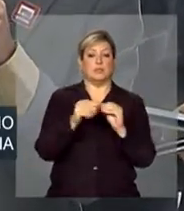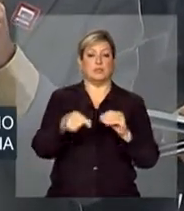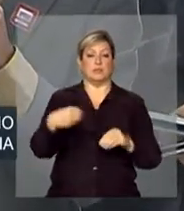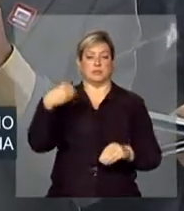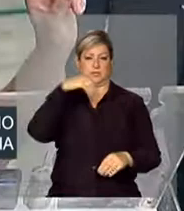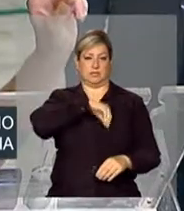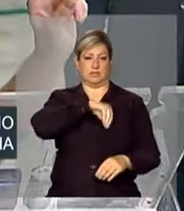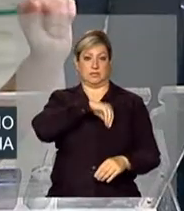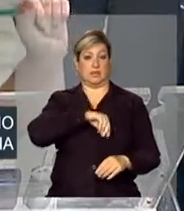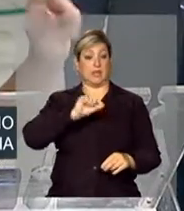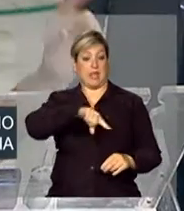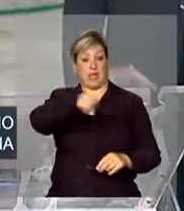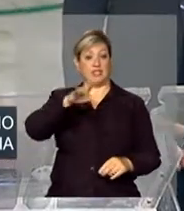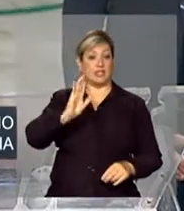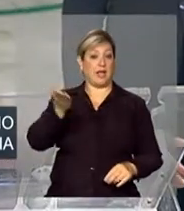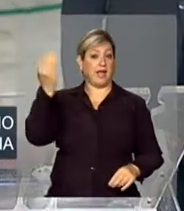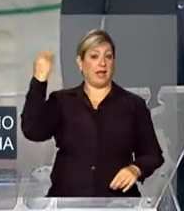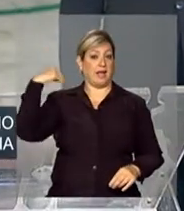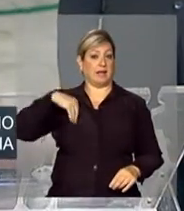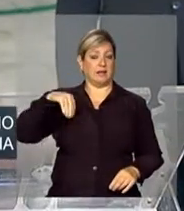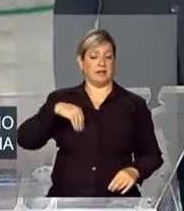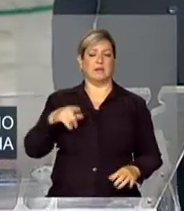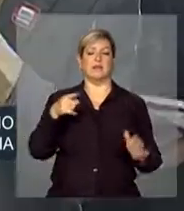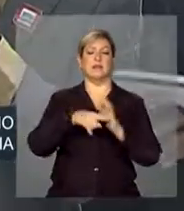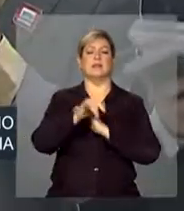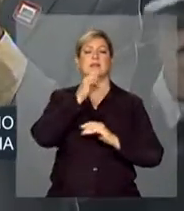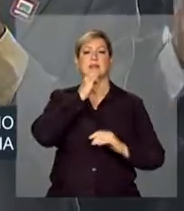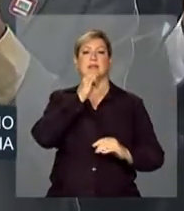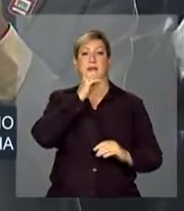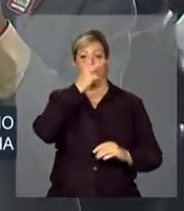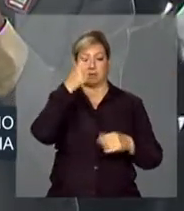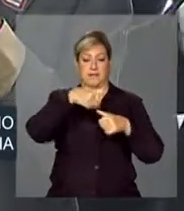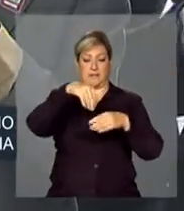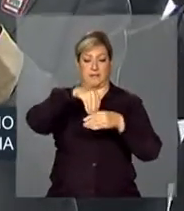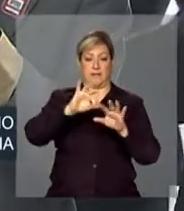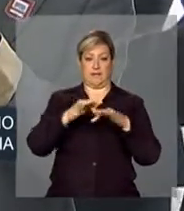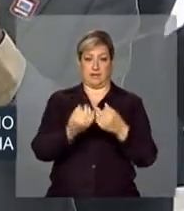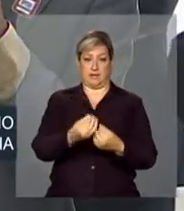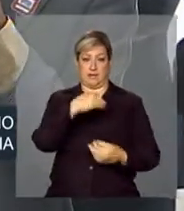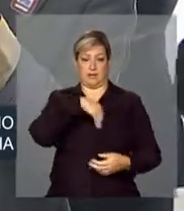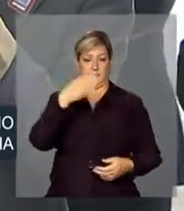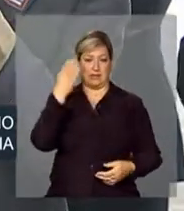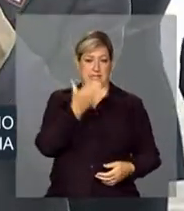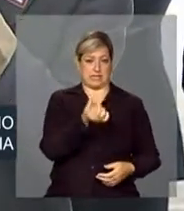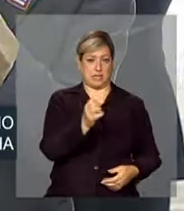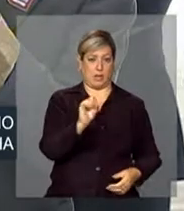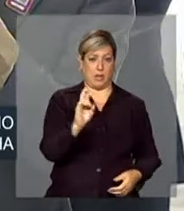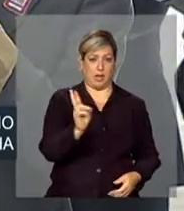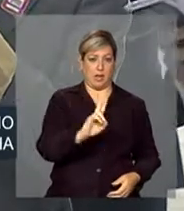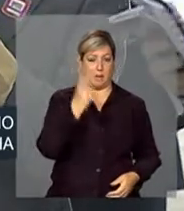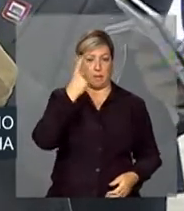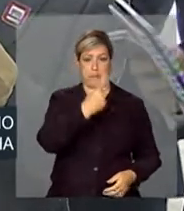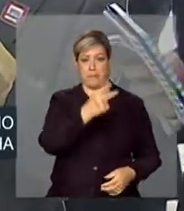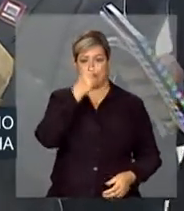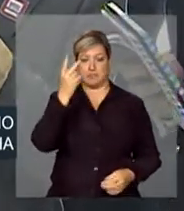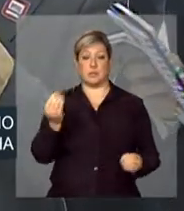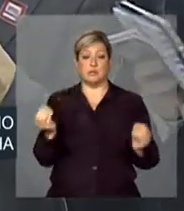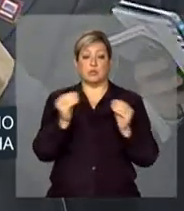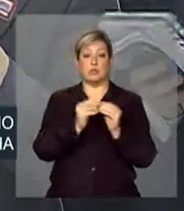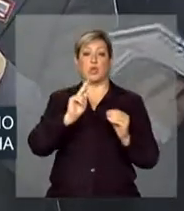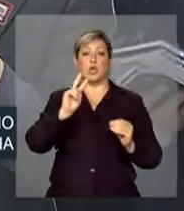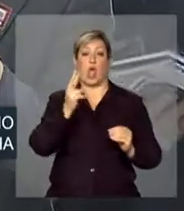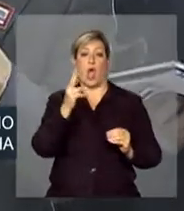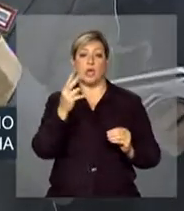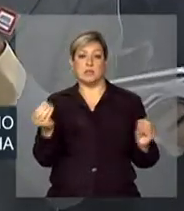recebiam Bolsa Família. Então, por exemplo, uma pessoa que está dentro de uma família que recebia 68 reais per capita vai receber um complemento de 2 reais para